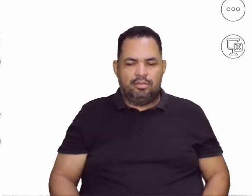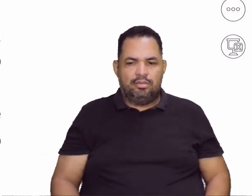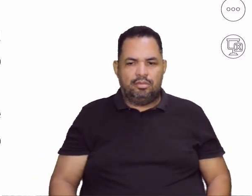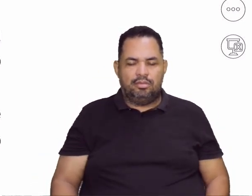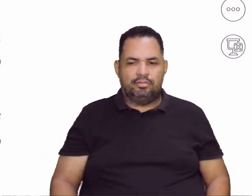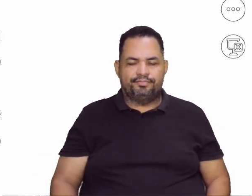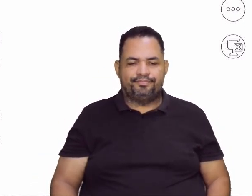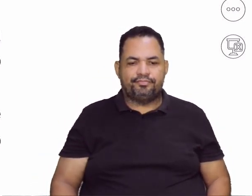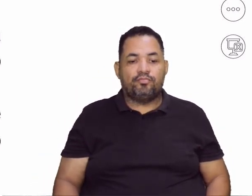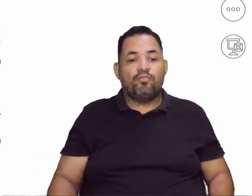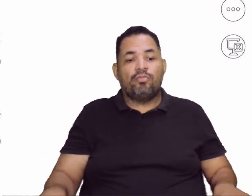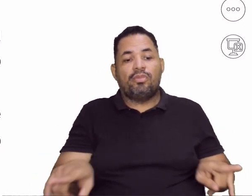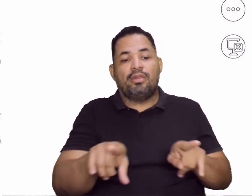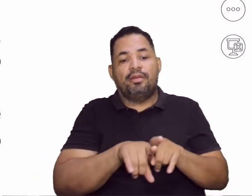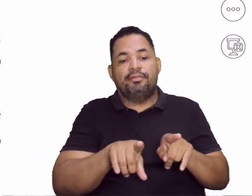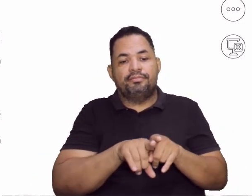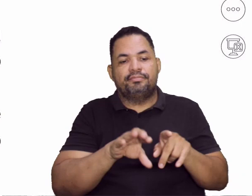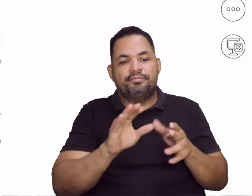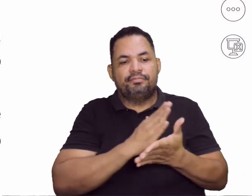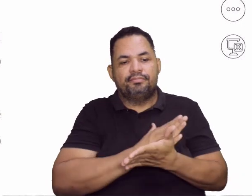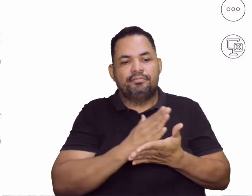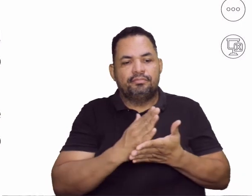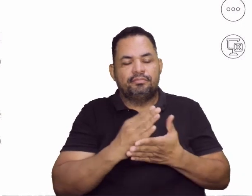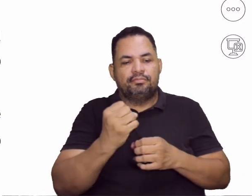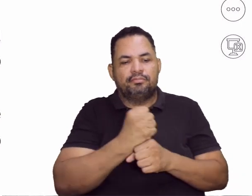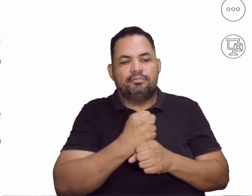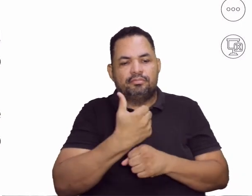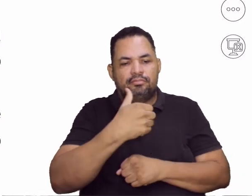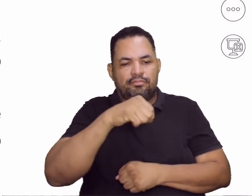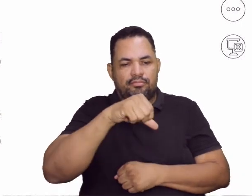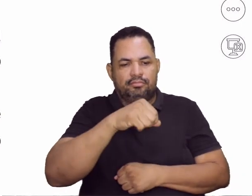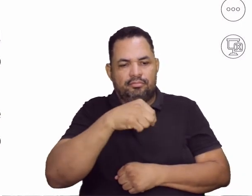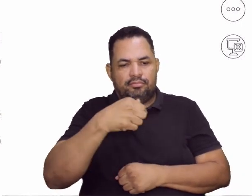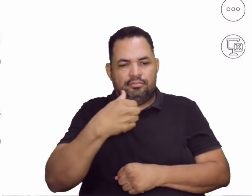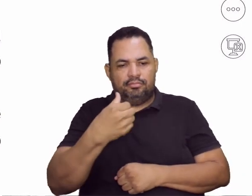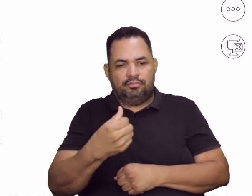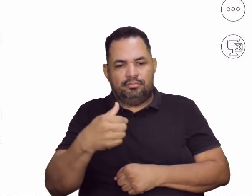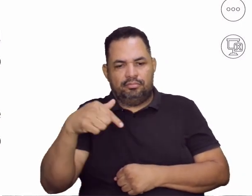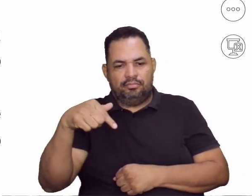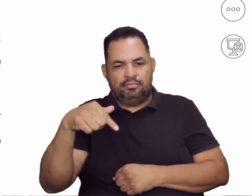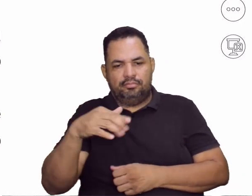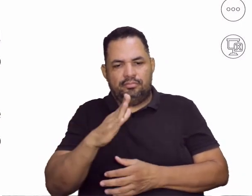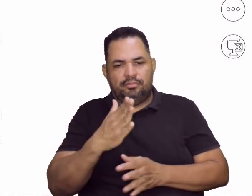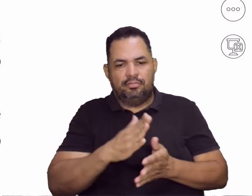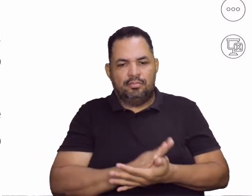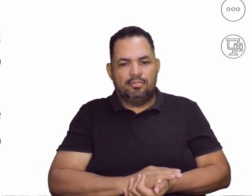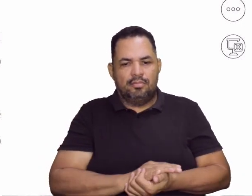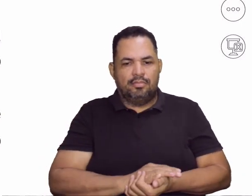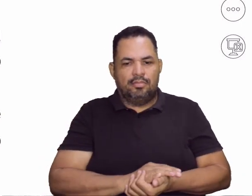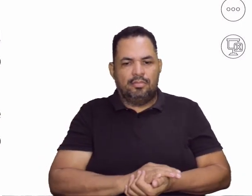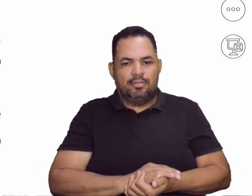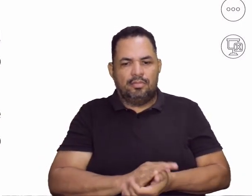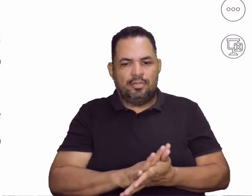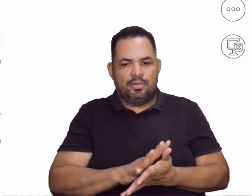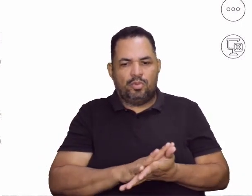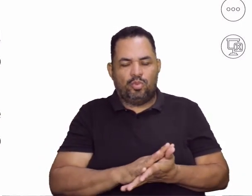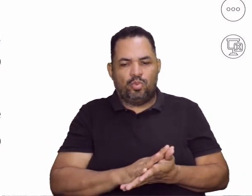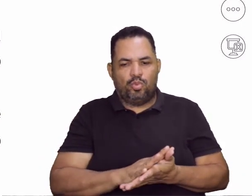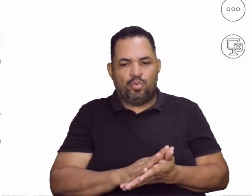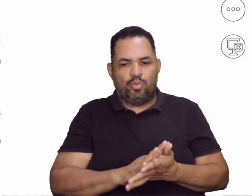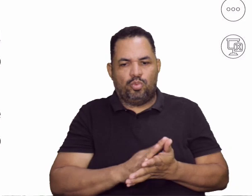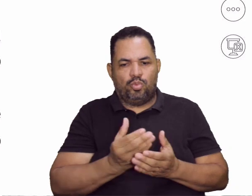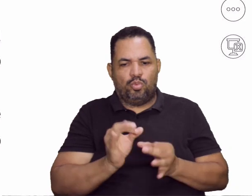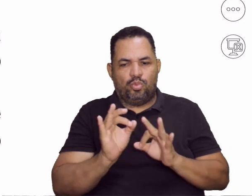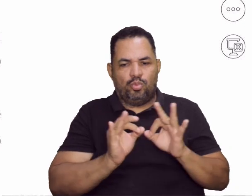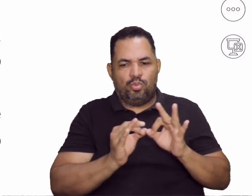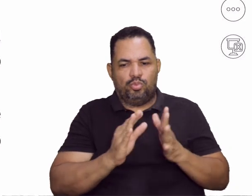A gente tem também na fase em 67, com esse The Brown Box, um protótipo de sistema de videogame